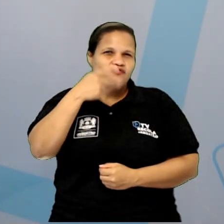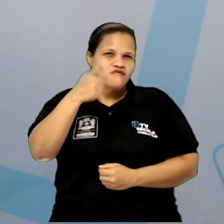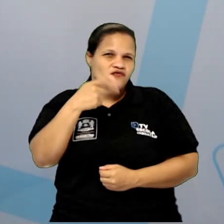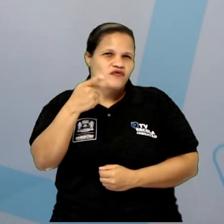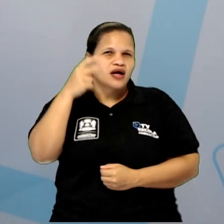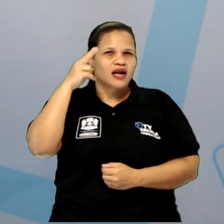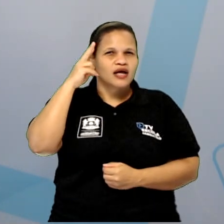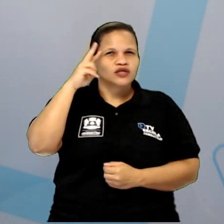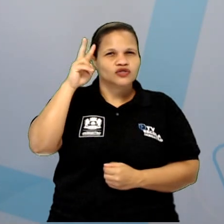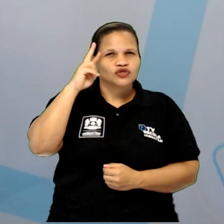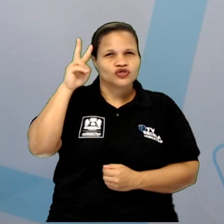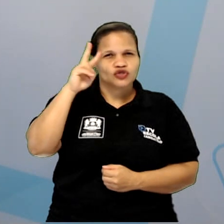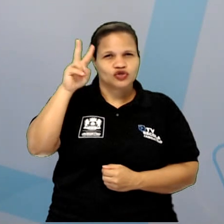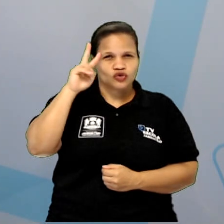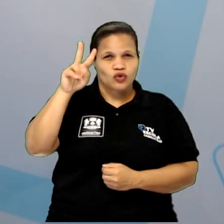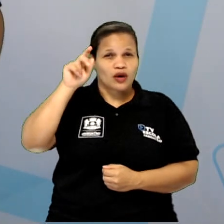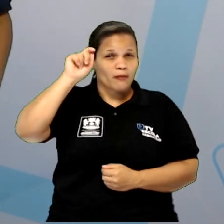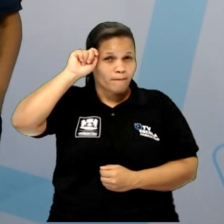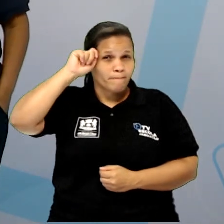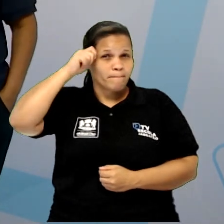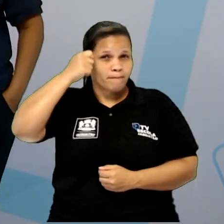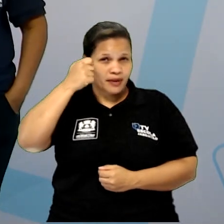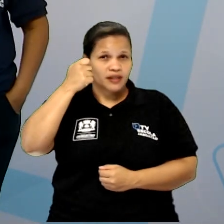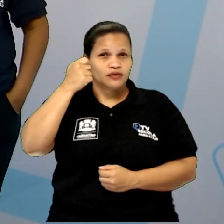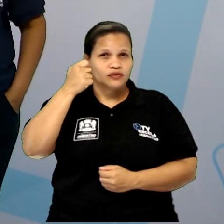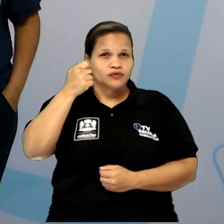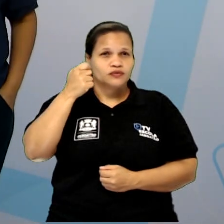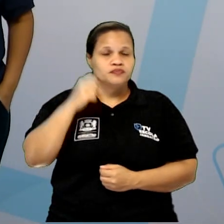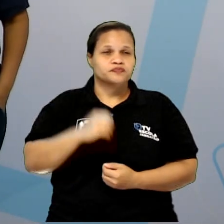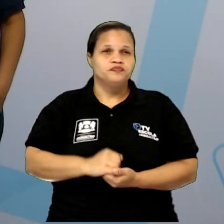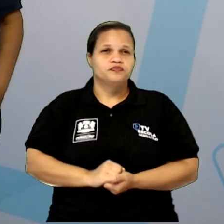afrodescendente. Então, vale a pena também conhecer.